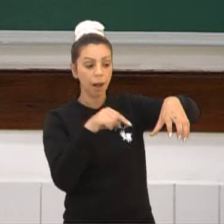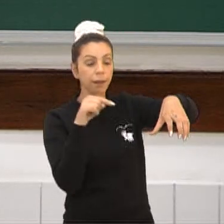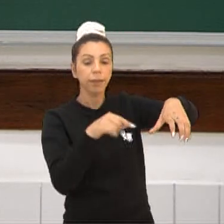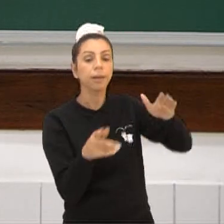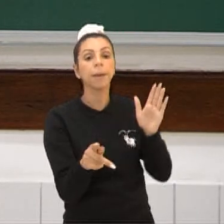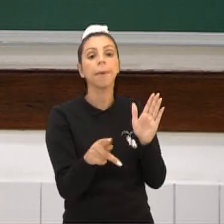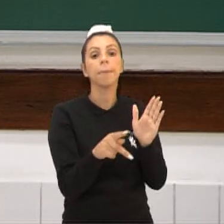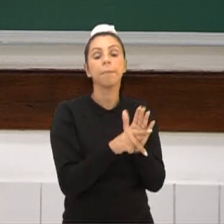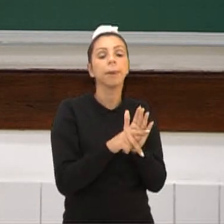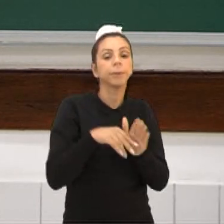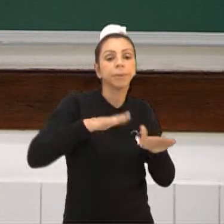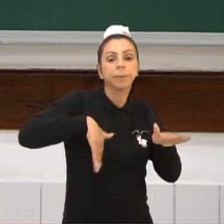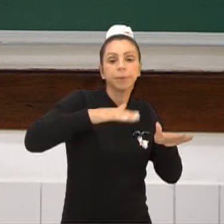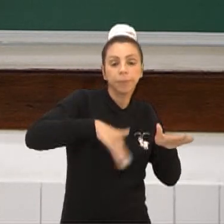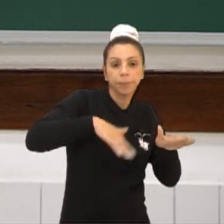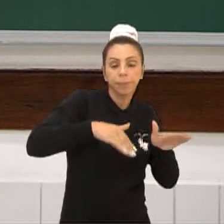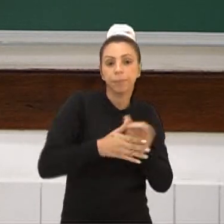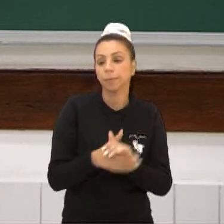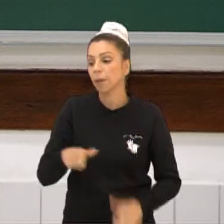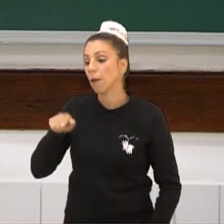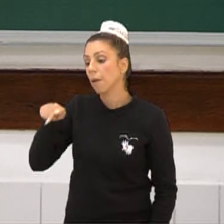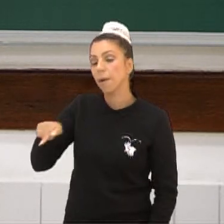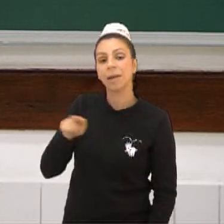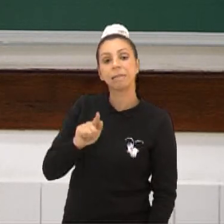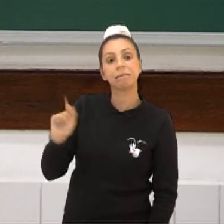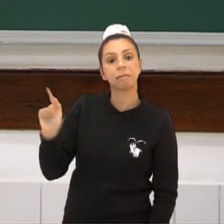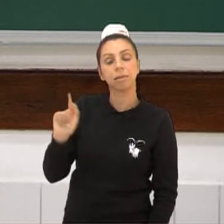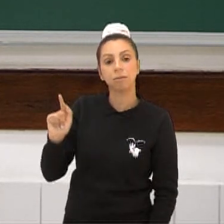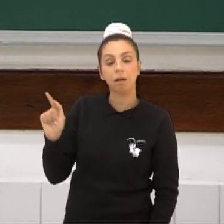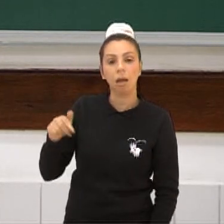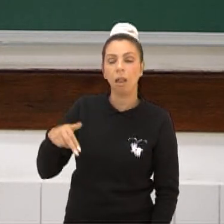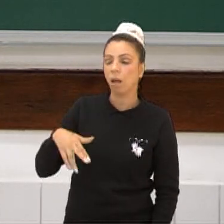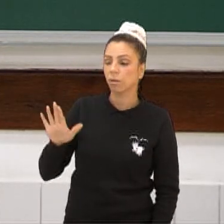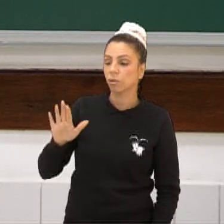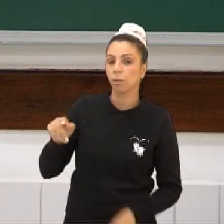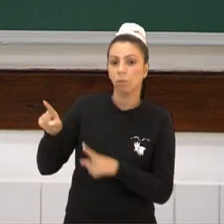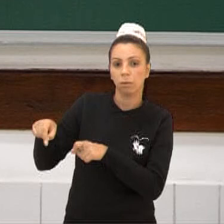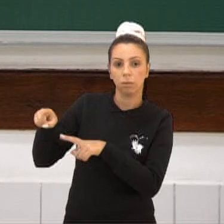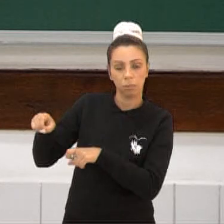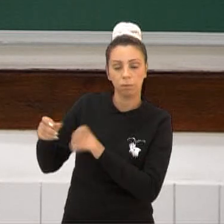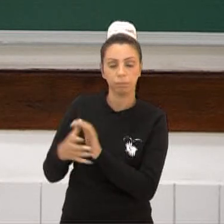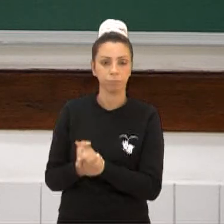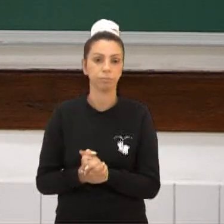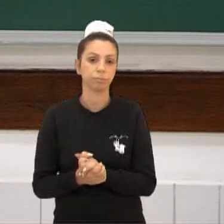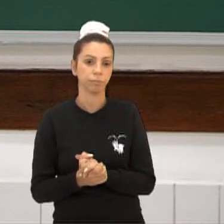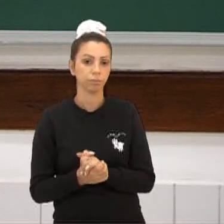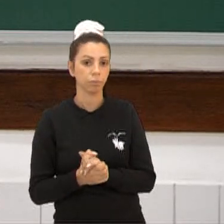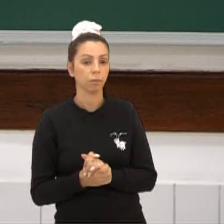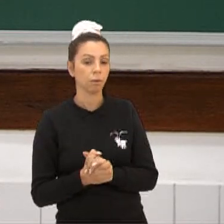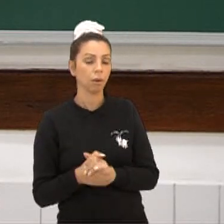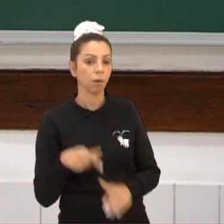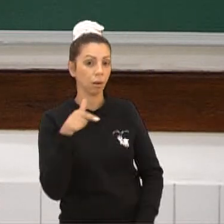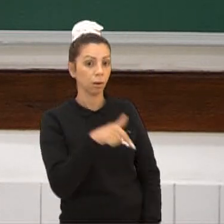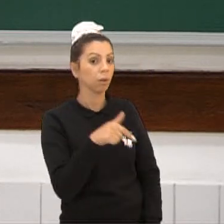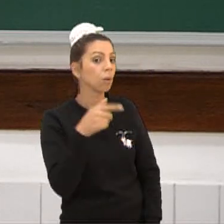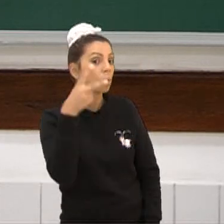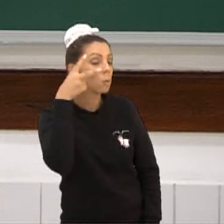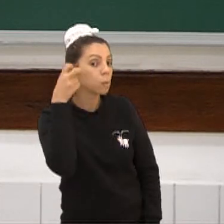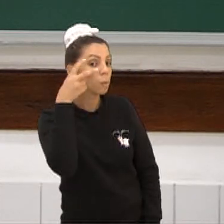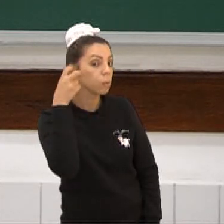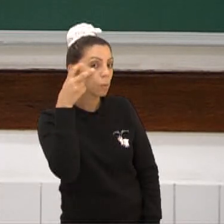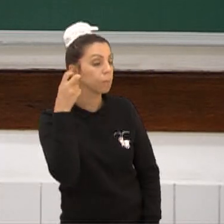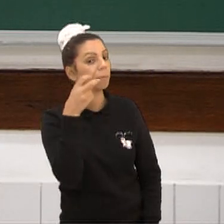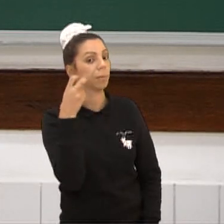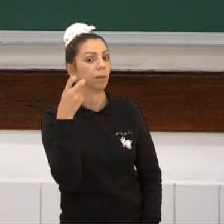Brasil. E os outros da linhagem G, eles estavam mais para a parte do interior. Os tupis, eles chamavam essas pessoas